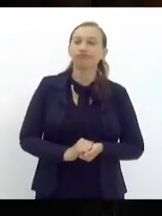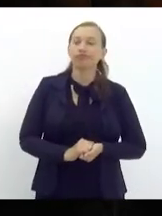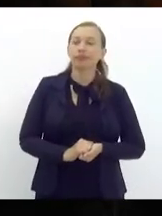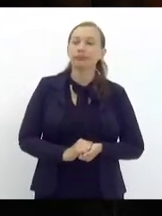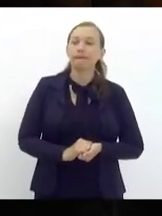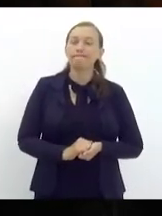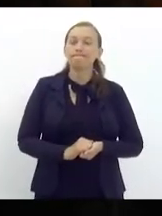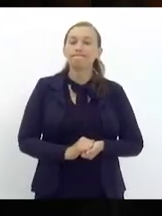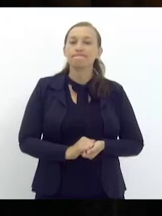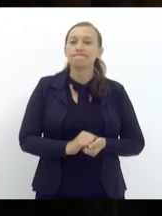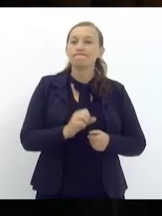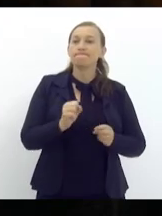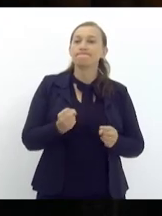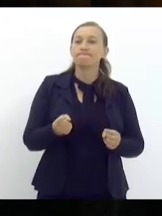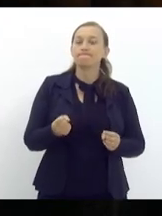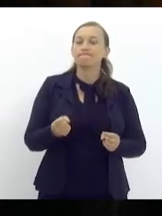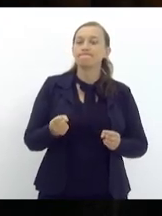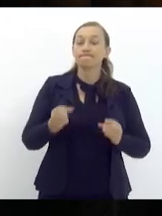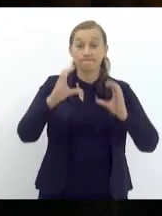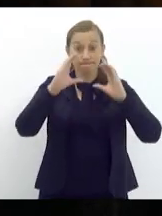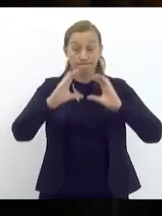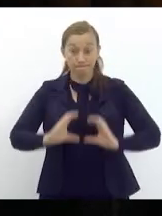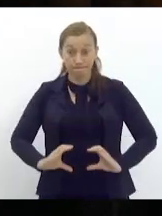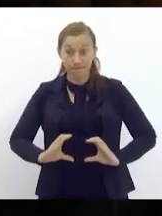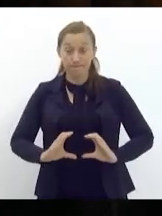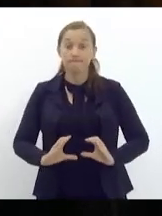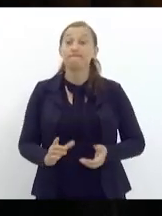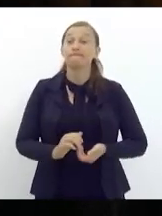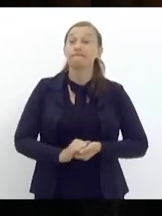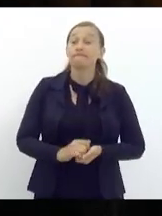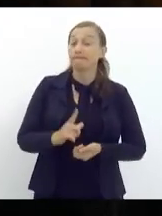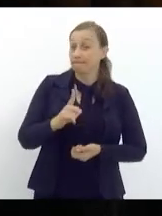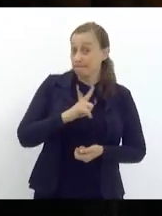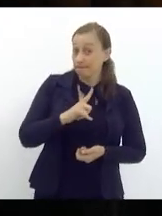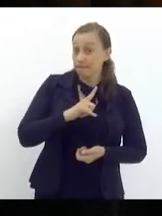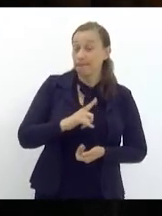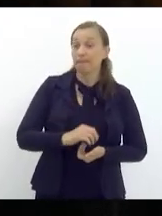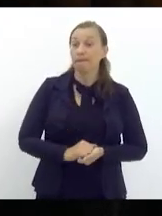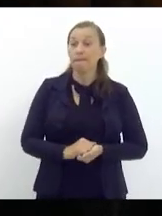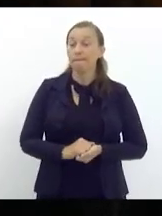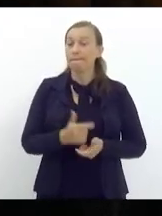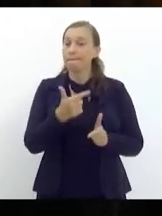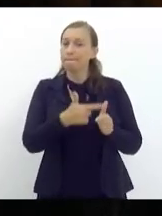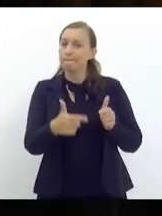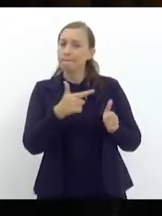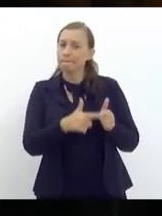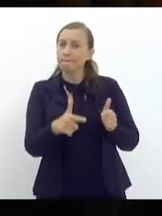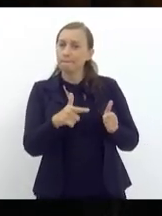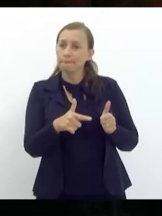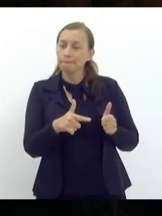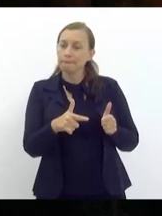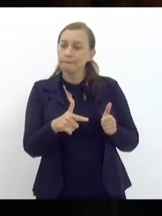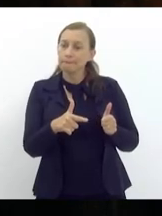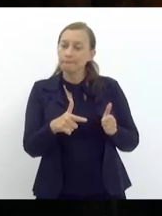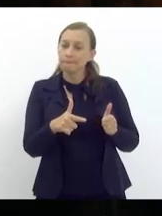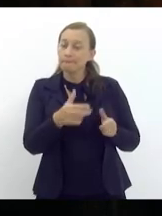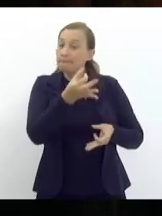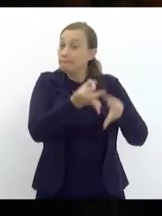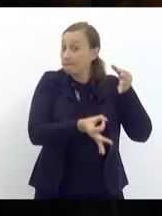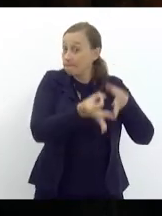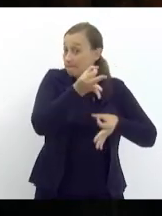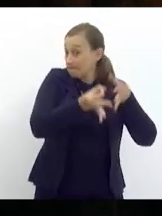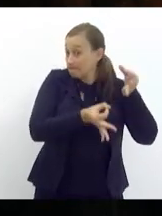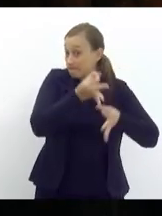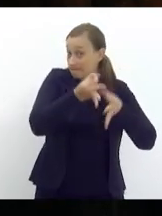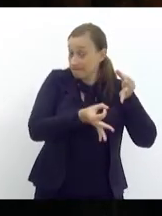cidadão teve ou tem problemas com a justiça